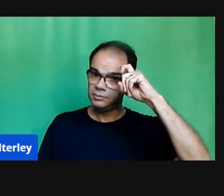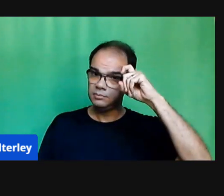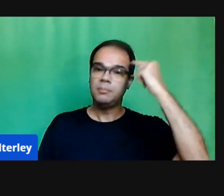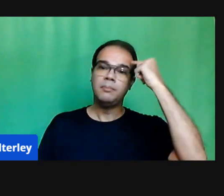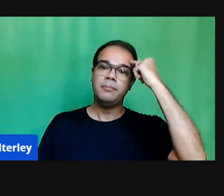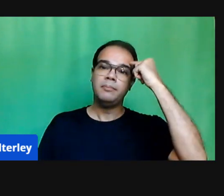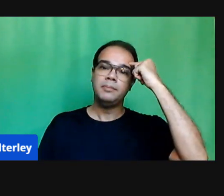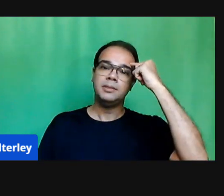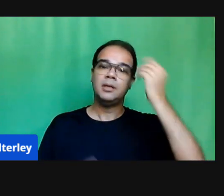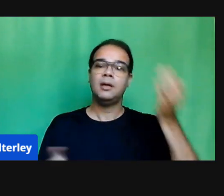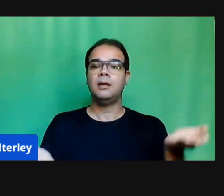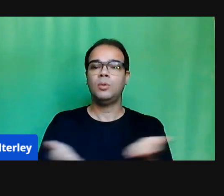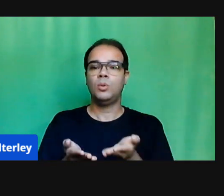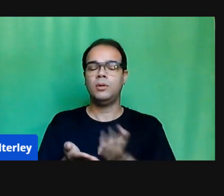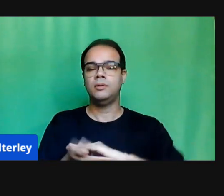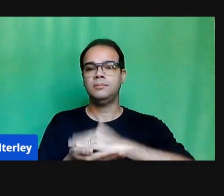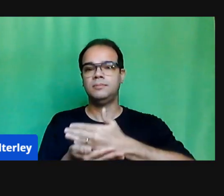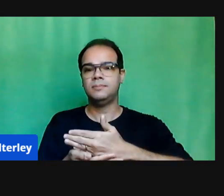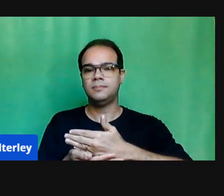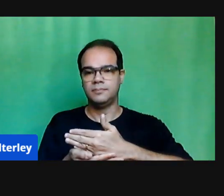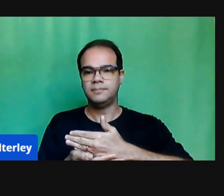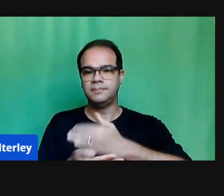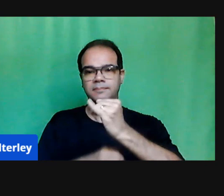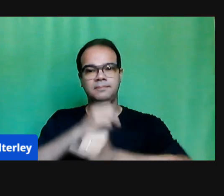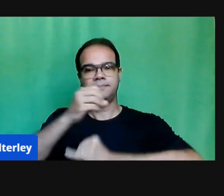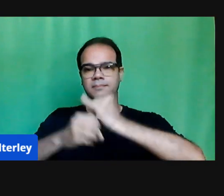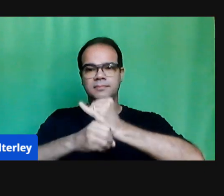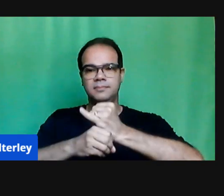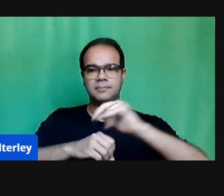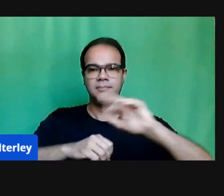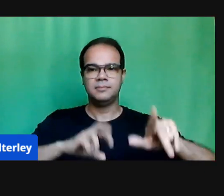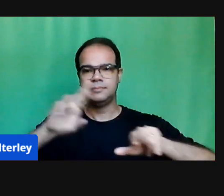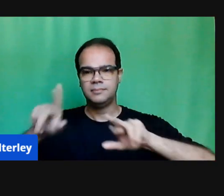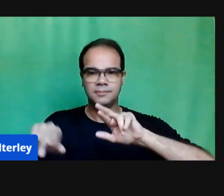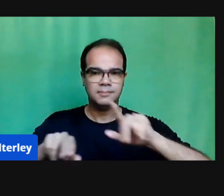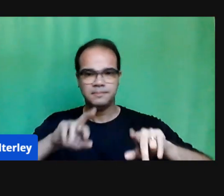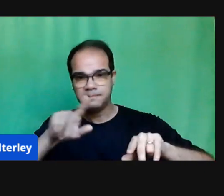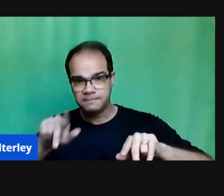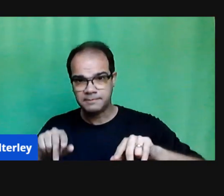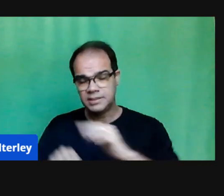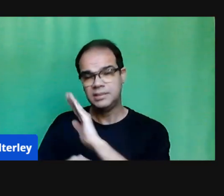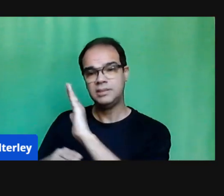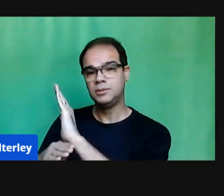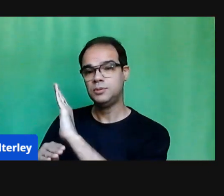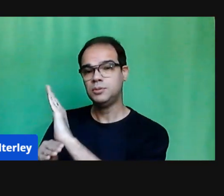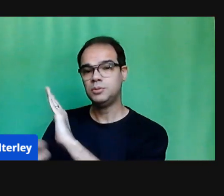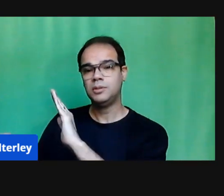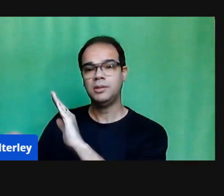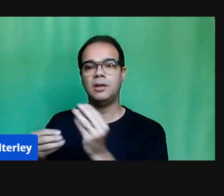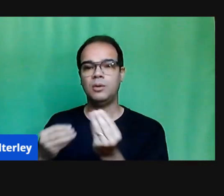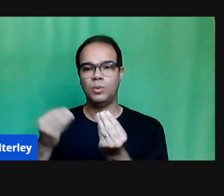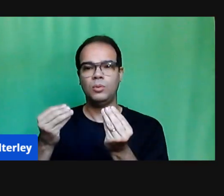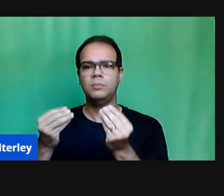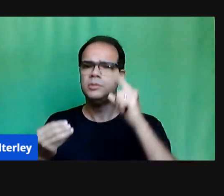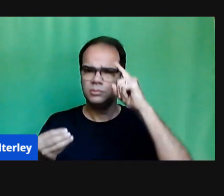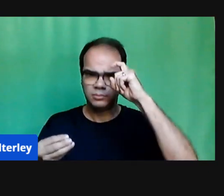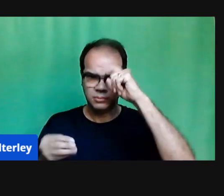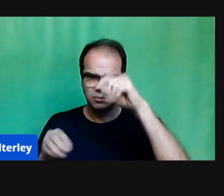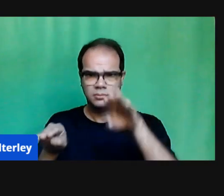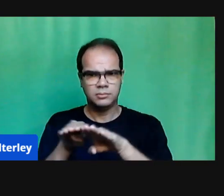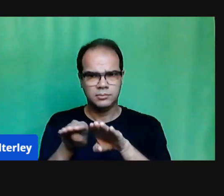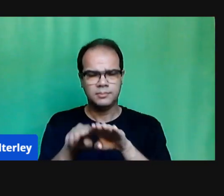implica uma série de fatores, alguns deles nós temos operacionalidade, outros não,